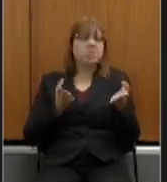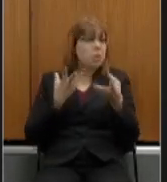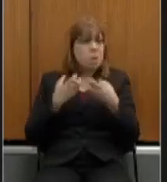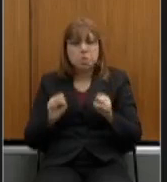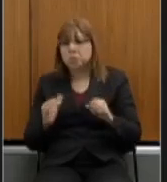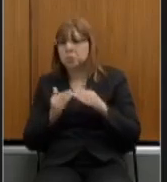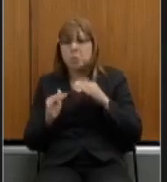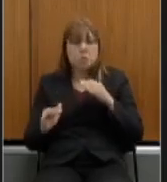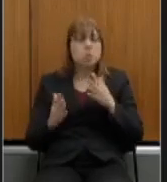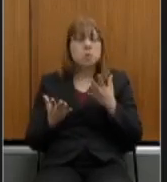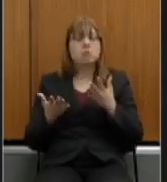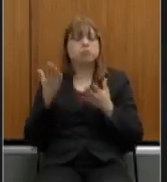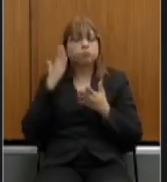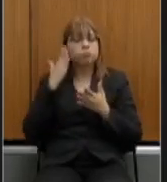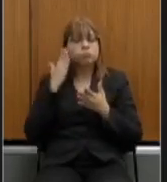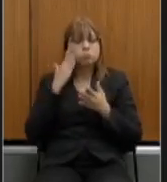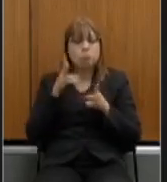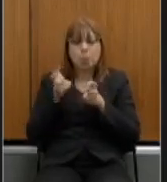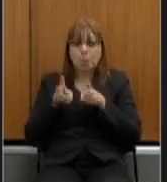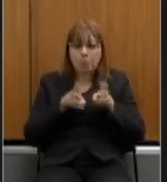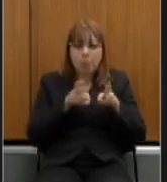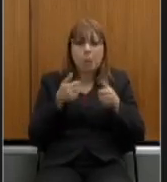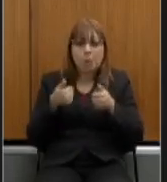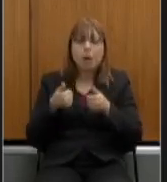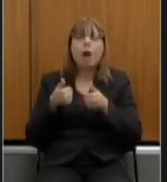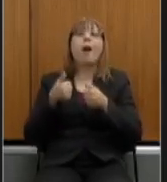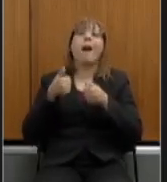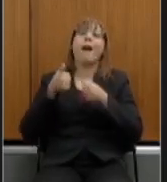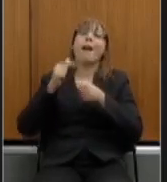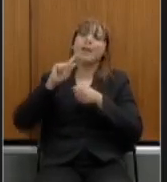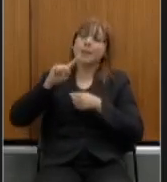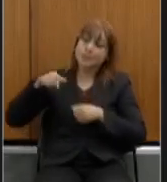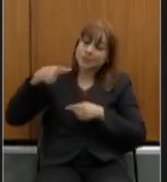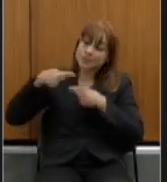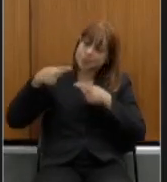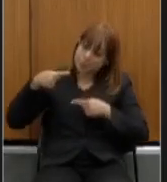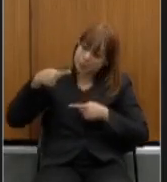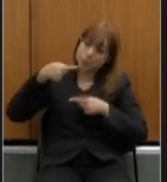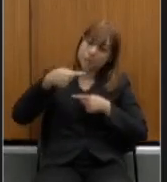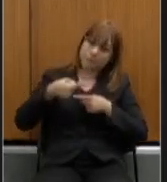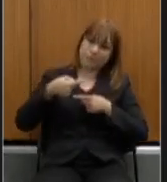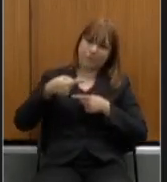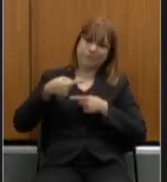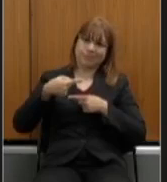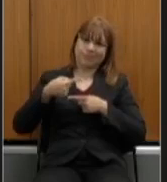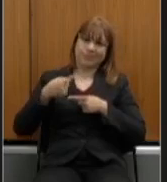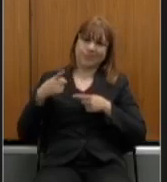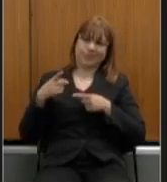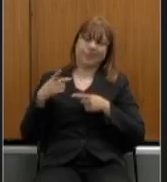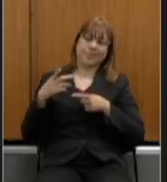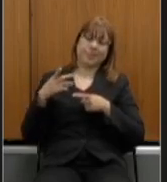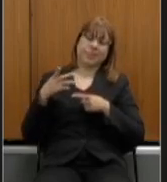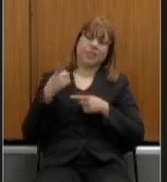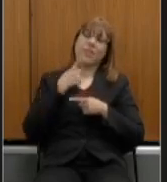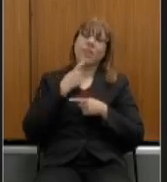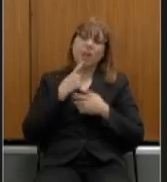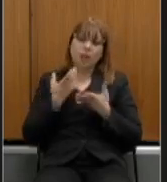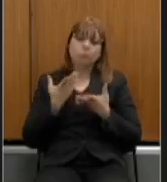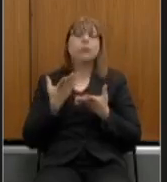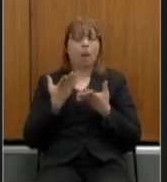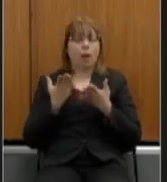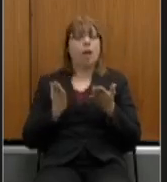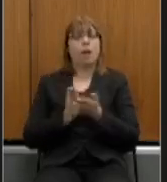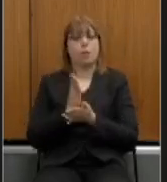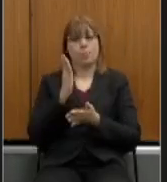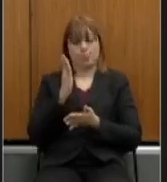em votação na semana seguinte do recesso na semana seguinte do recesso nós aprovamos os dois turnos